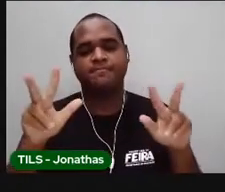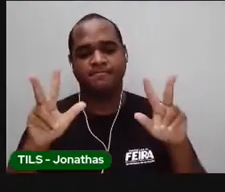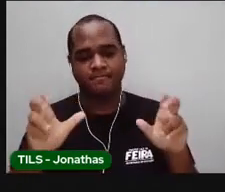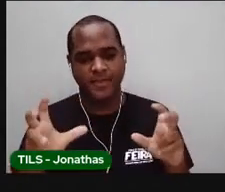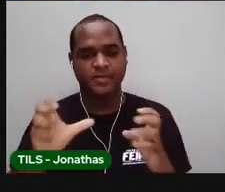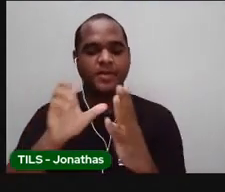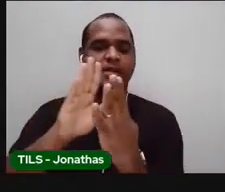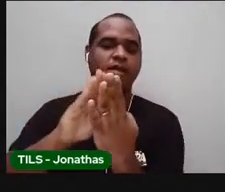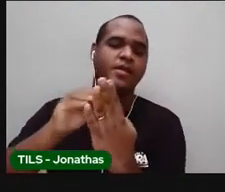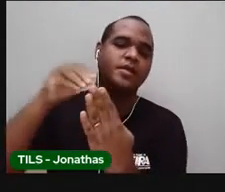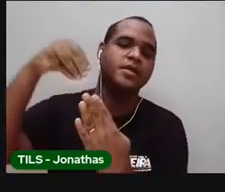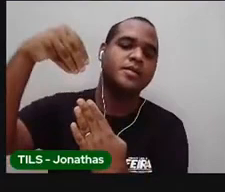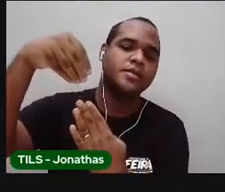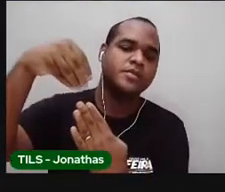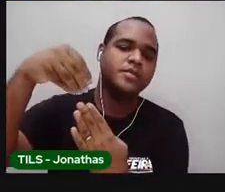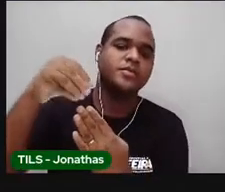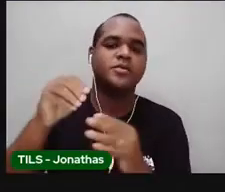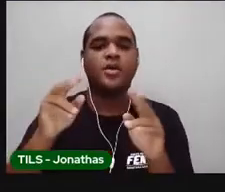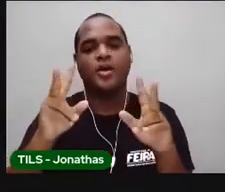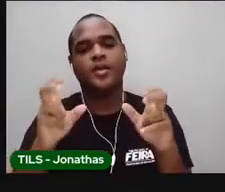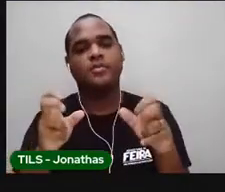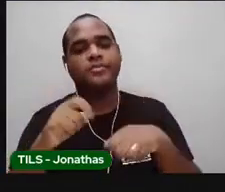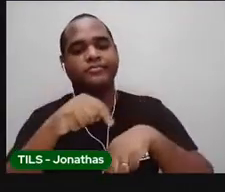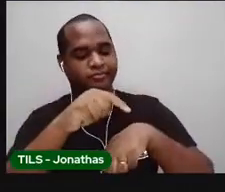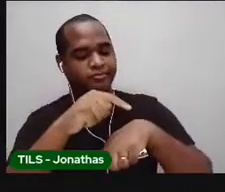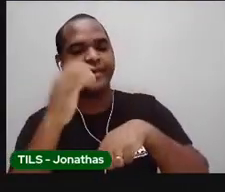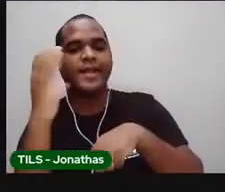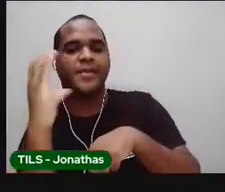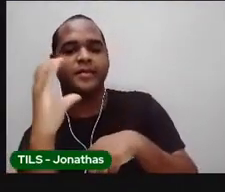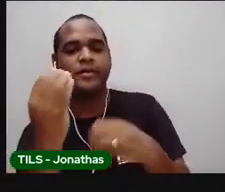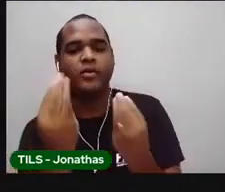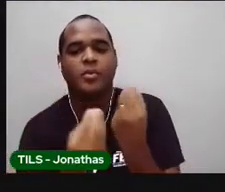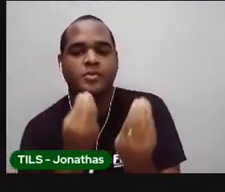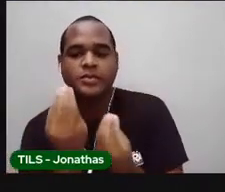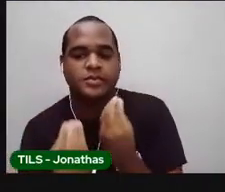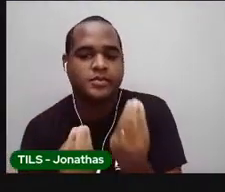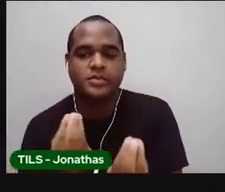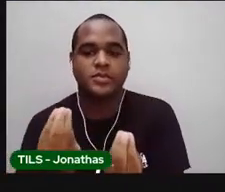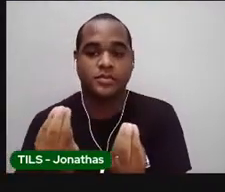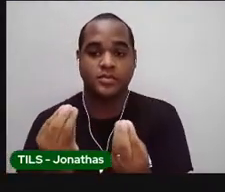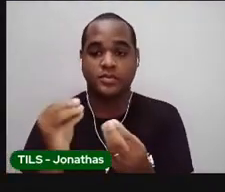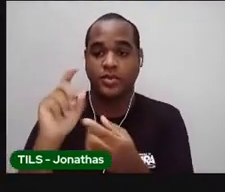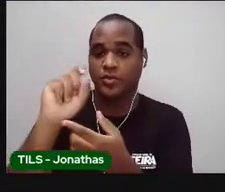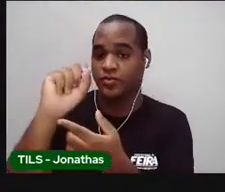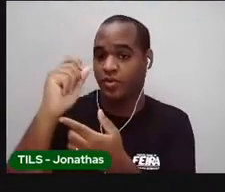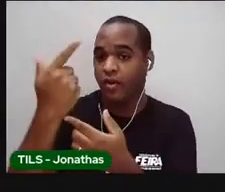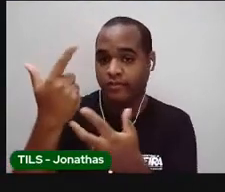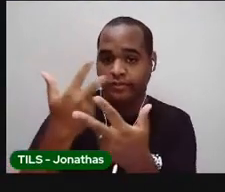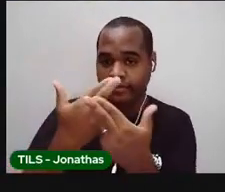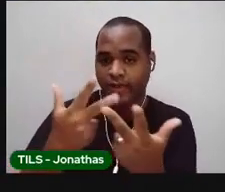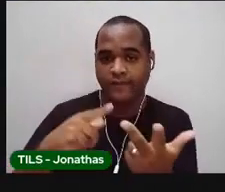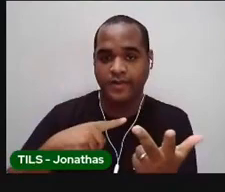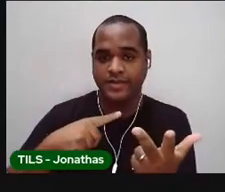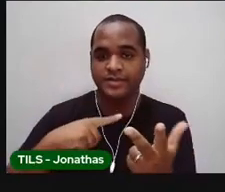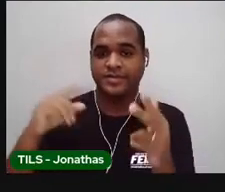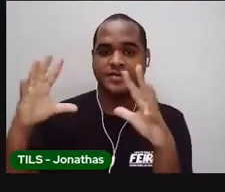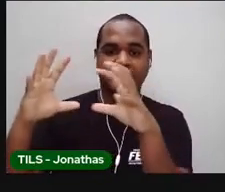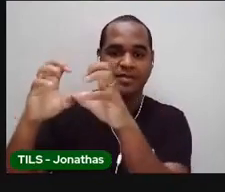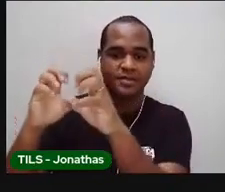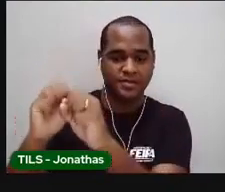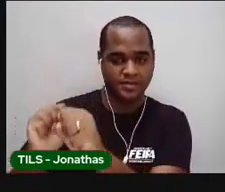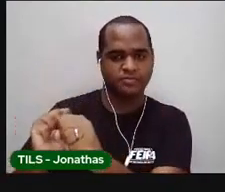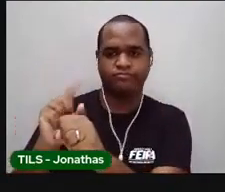é calendário. Como está o tempo onde você mora? Está ensolarado? Nublado?